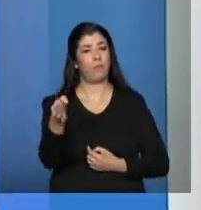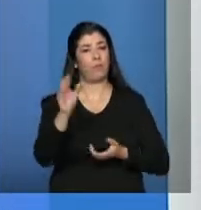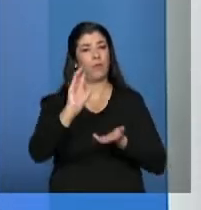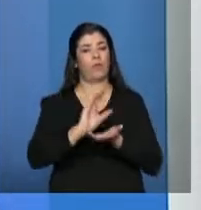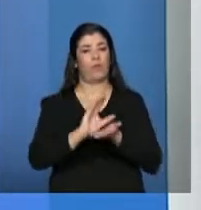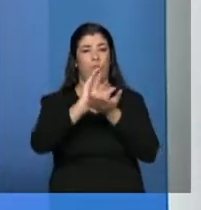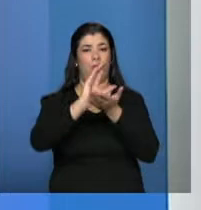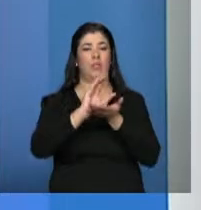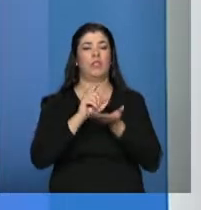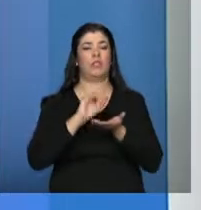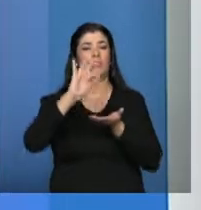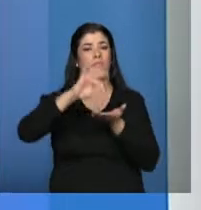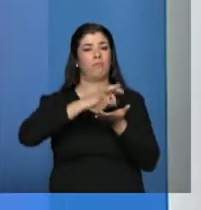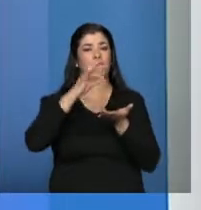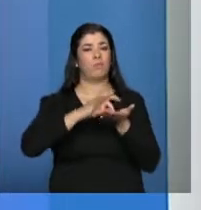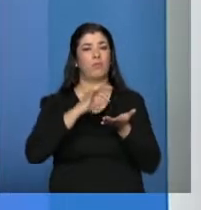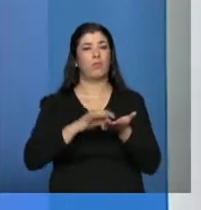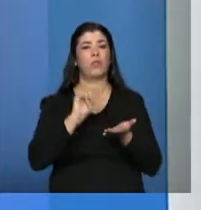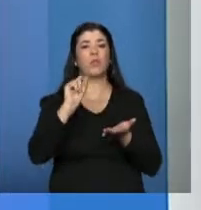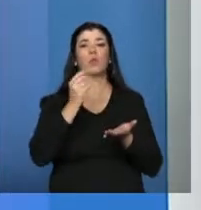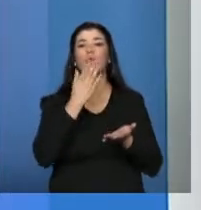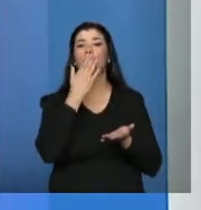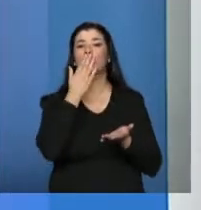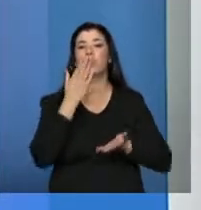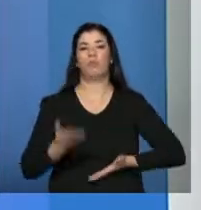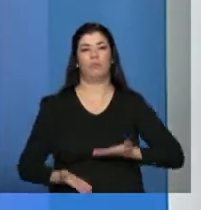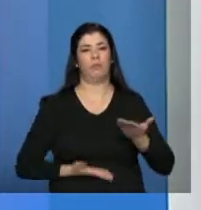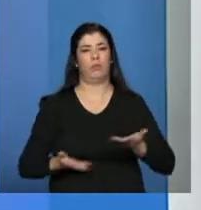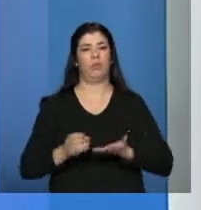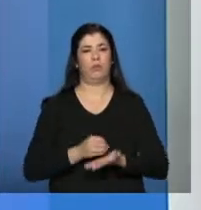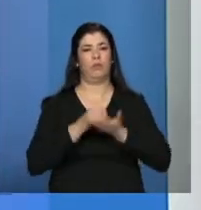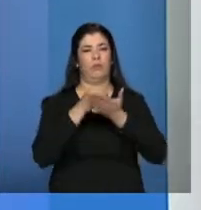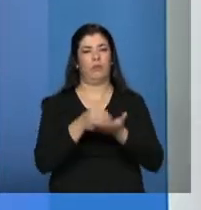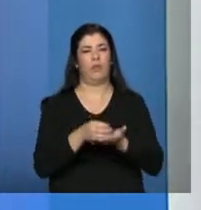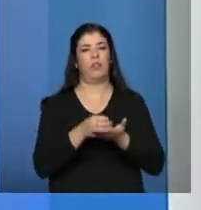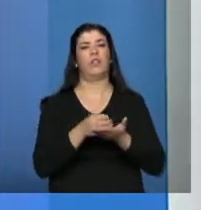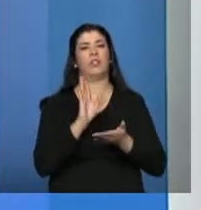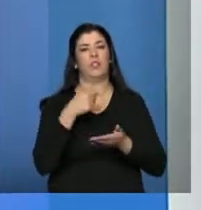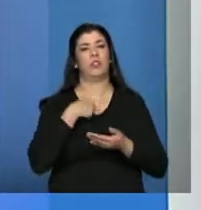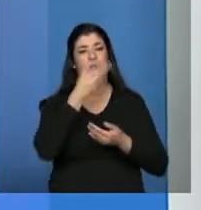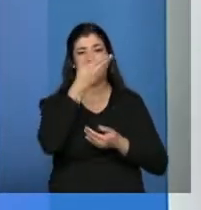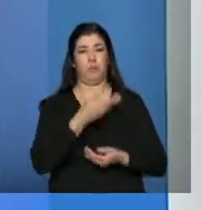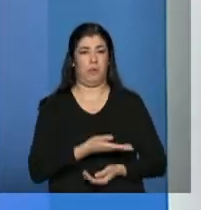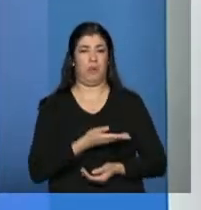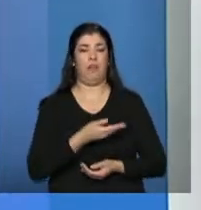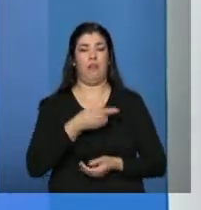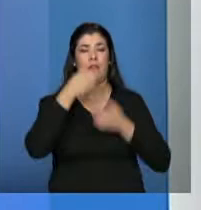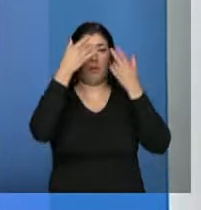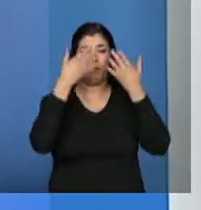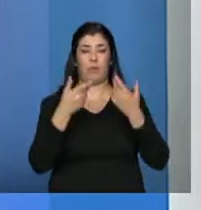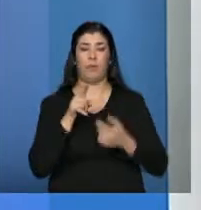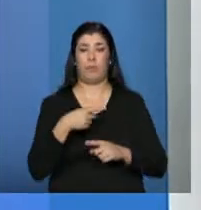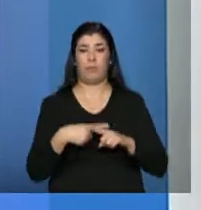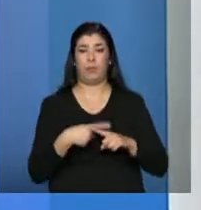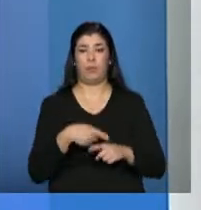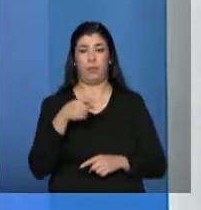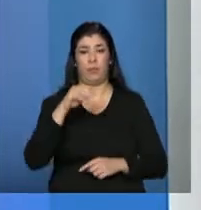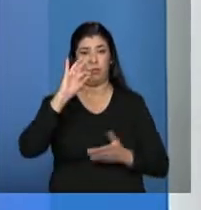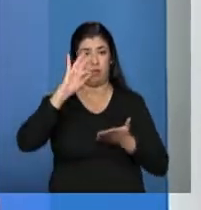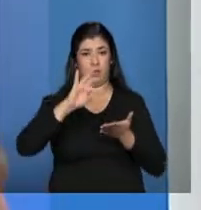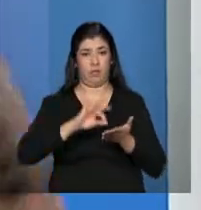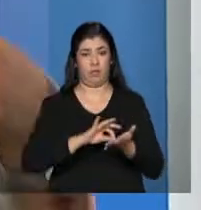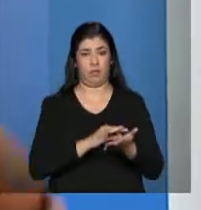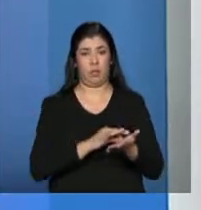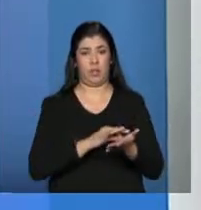inscrição e aí eu inscrevo o serviço. Então, é isso um pouco que a Ana Paula falou. O cadastro, ele além de cadastrar e de